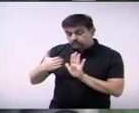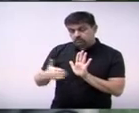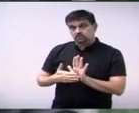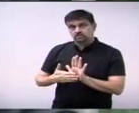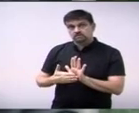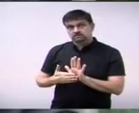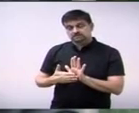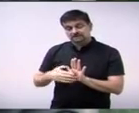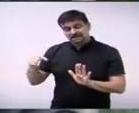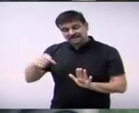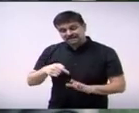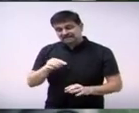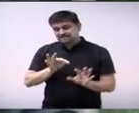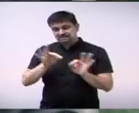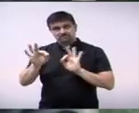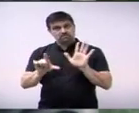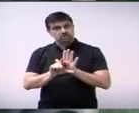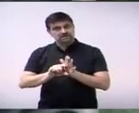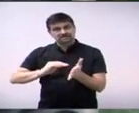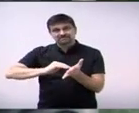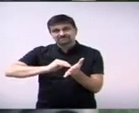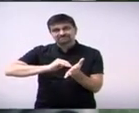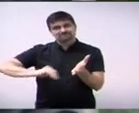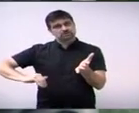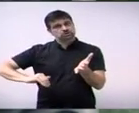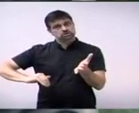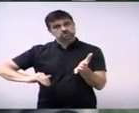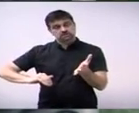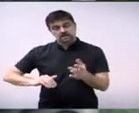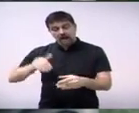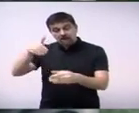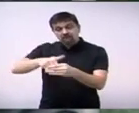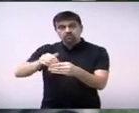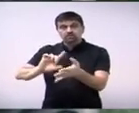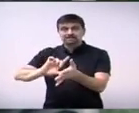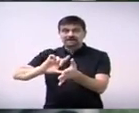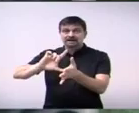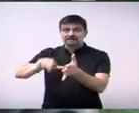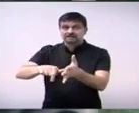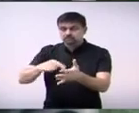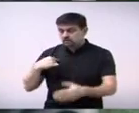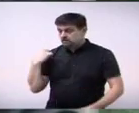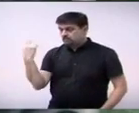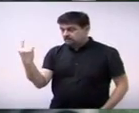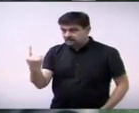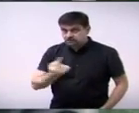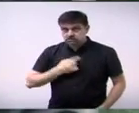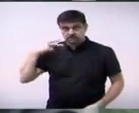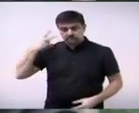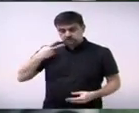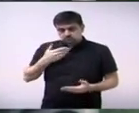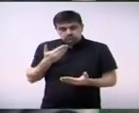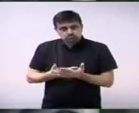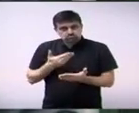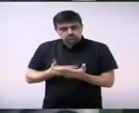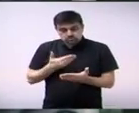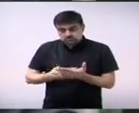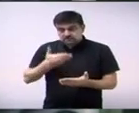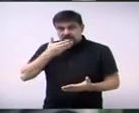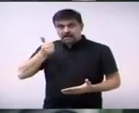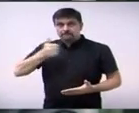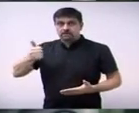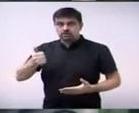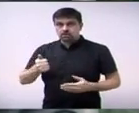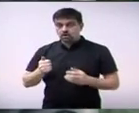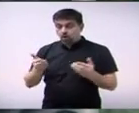suspendesse essa votação então estou fazendo um pedido de vista para que esse projeto não prossiga pelo menos na